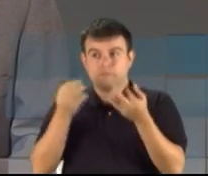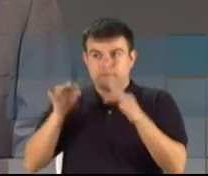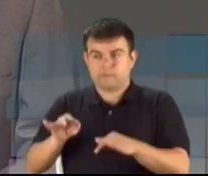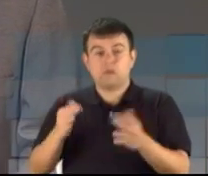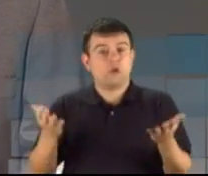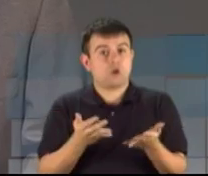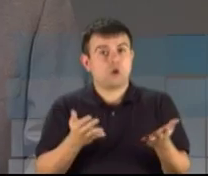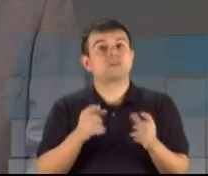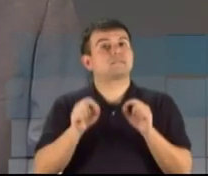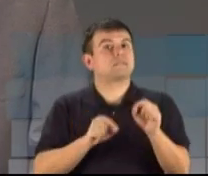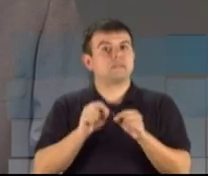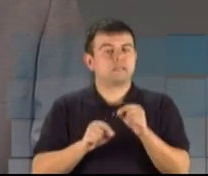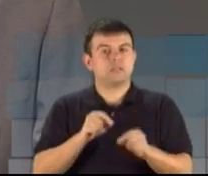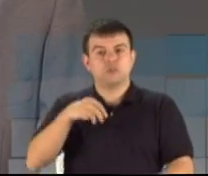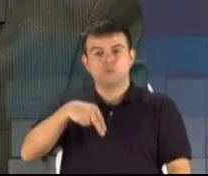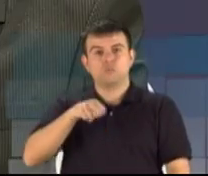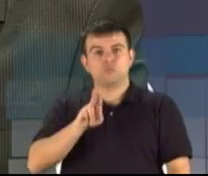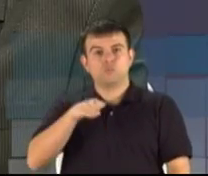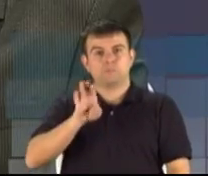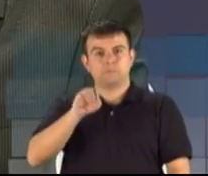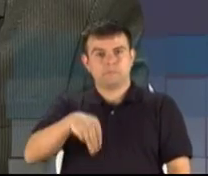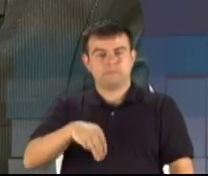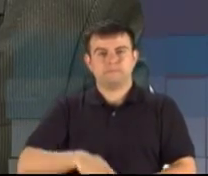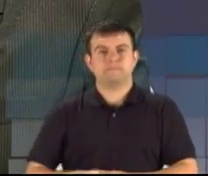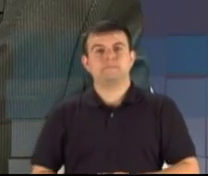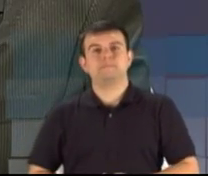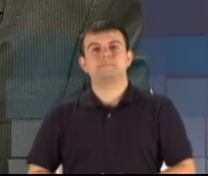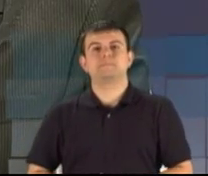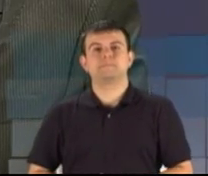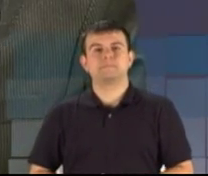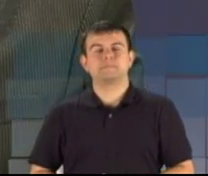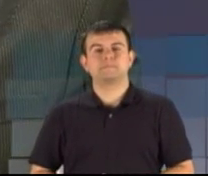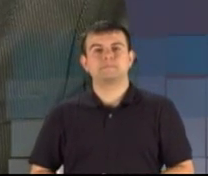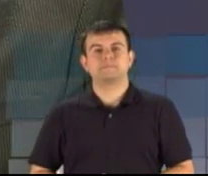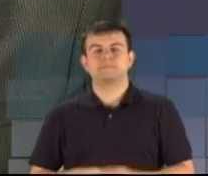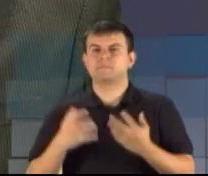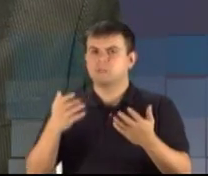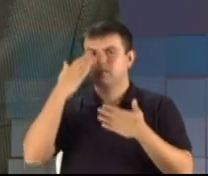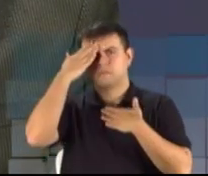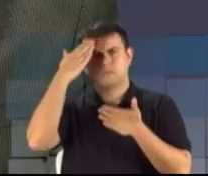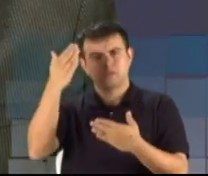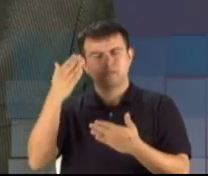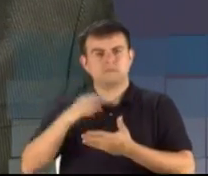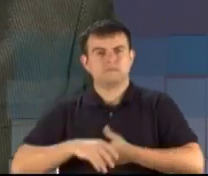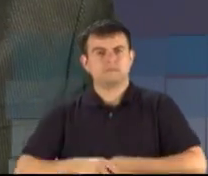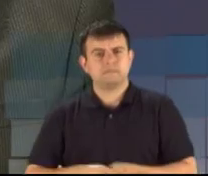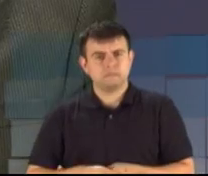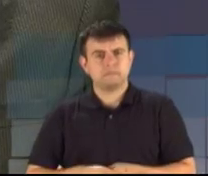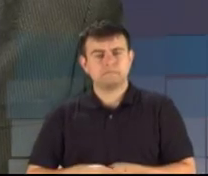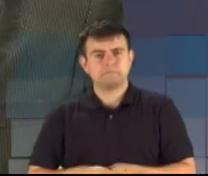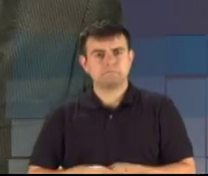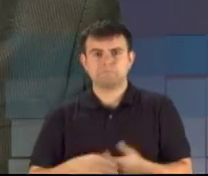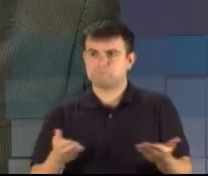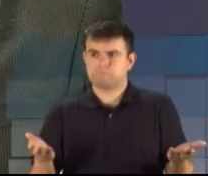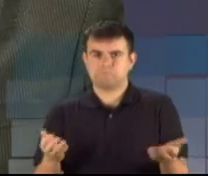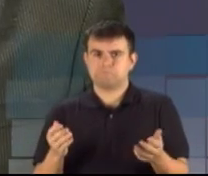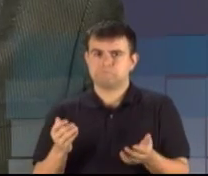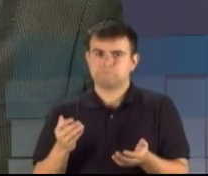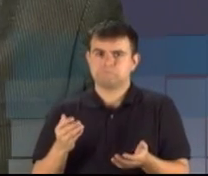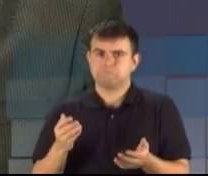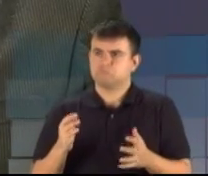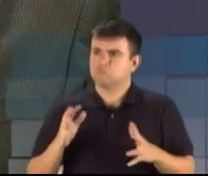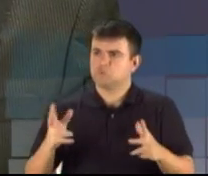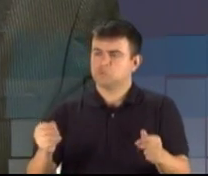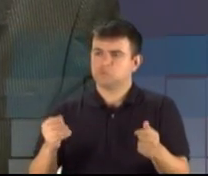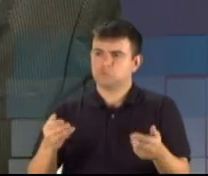do candidato Nubem Medeiros. Eu quero agradecer aos companheiros que estiveram aqui